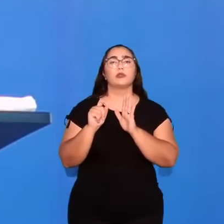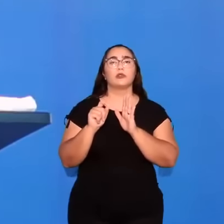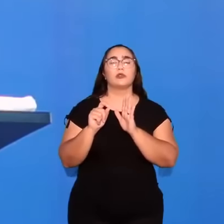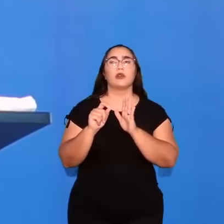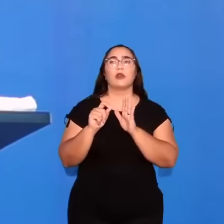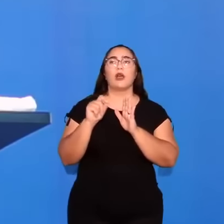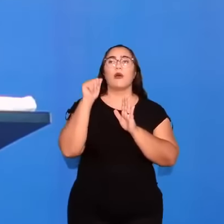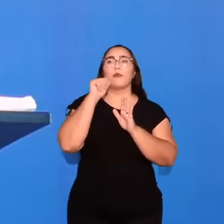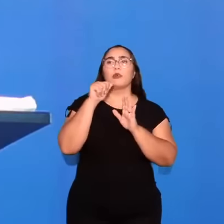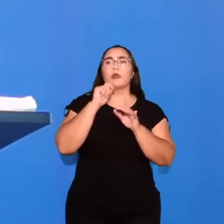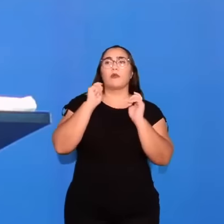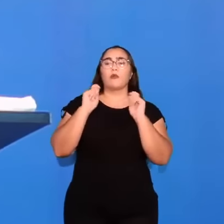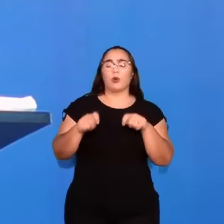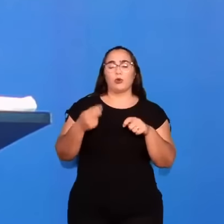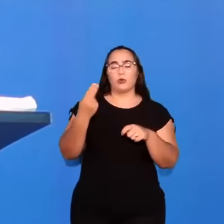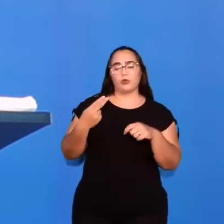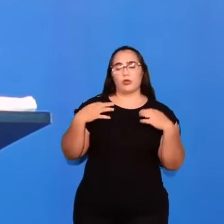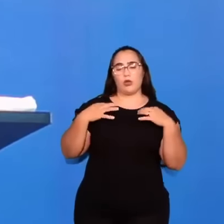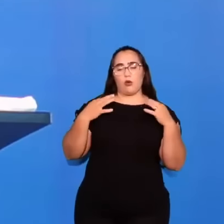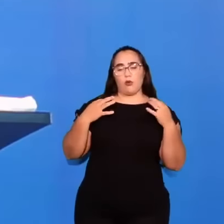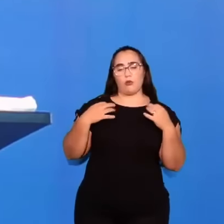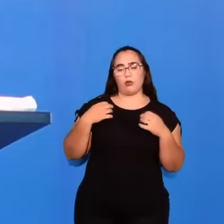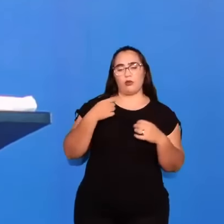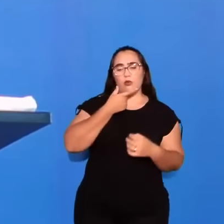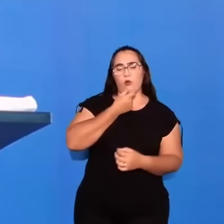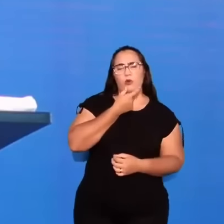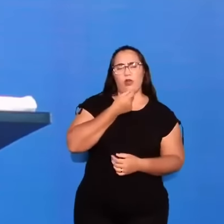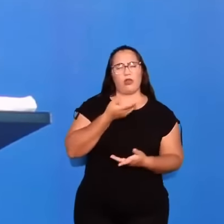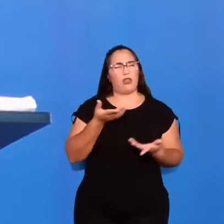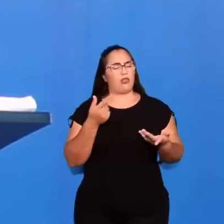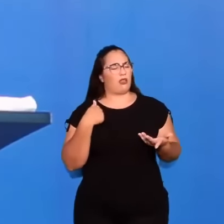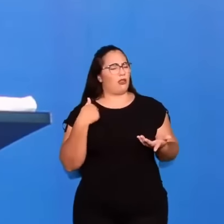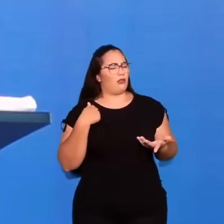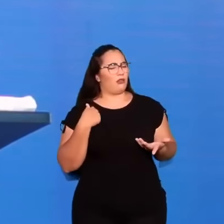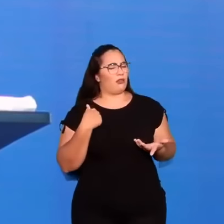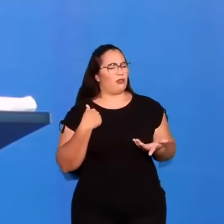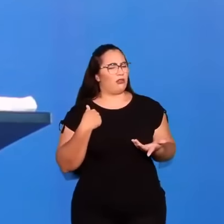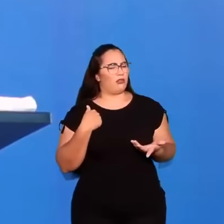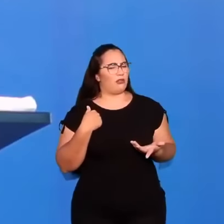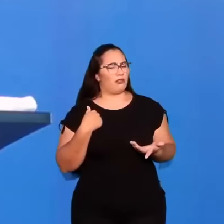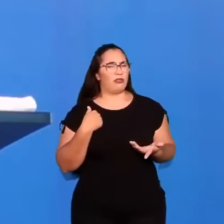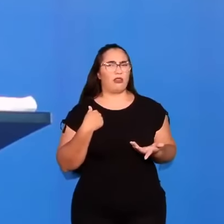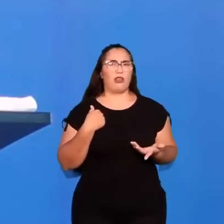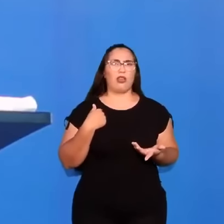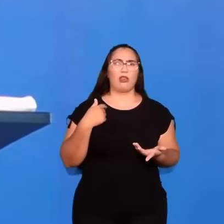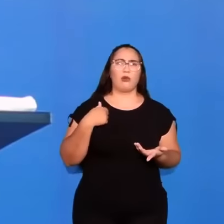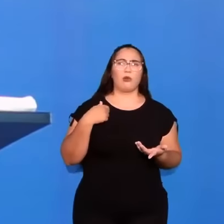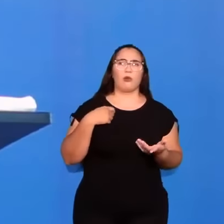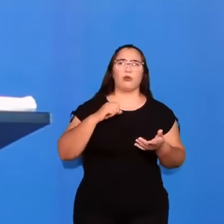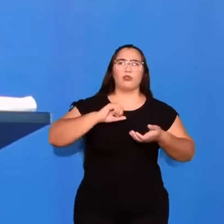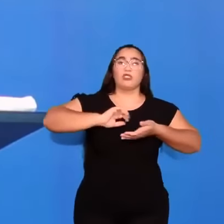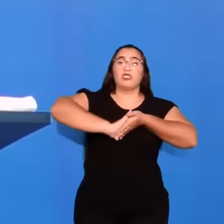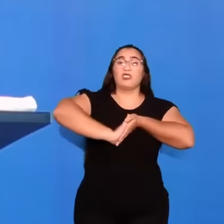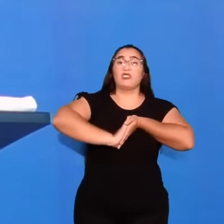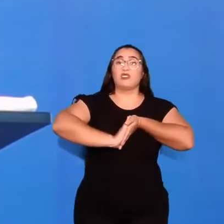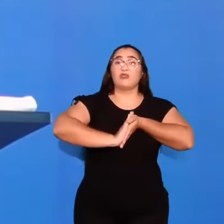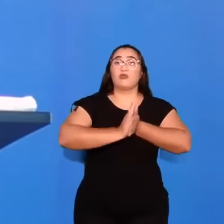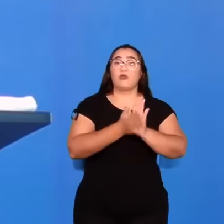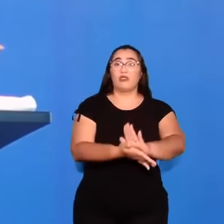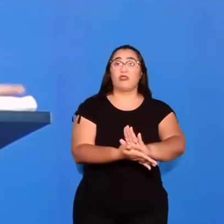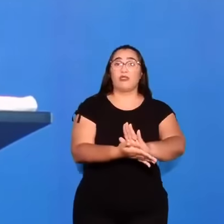Uma menina pode pôr roupa de menino, um menino pode pôr roupa de menino. Epa, peraí, eu mastiguei, eu mordi, eu quebrei, eu pulverizei, derreti.